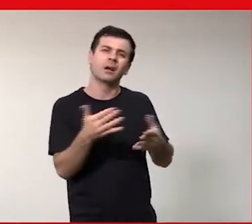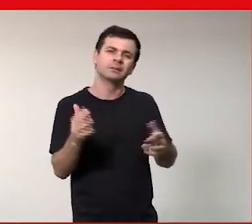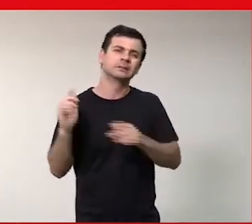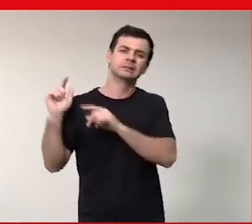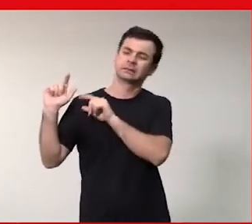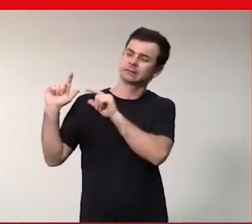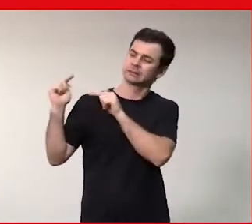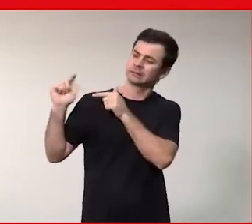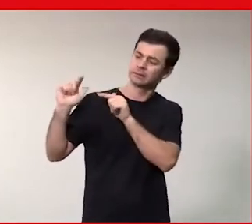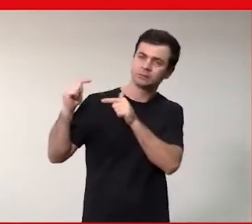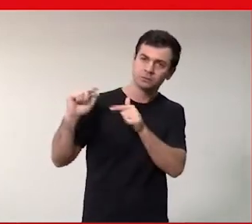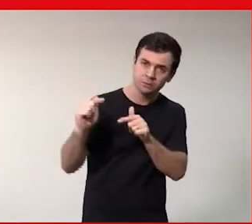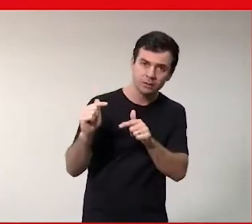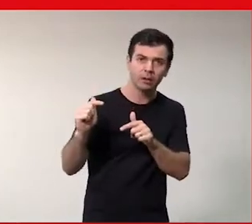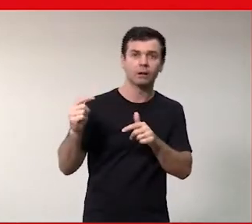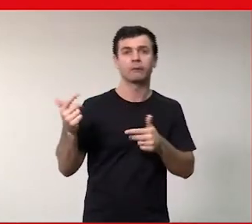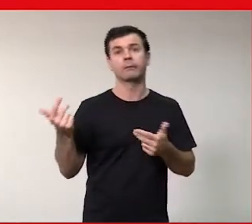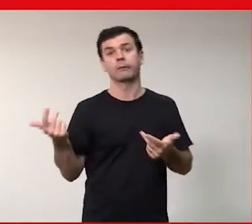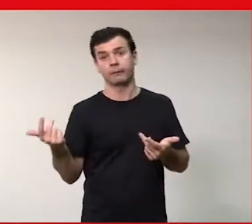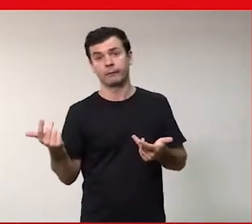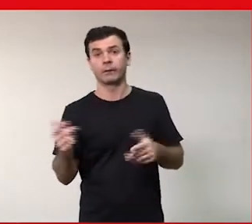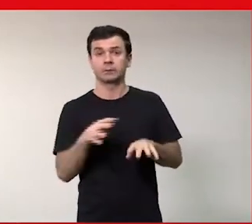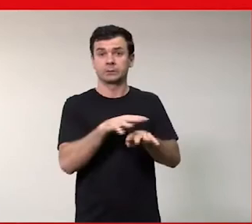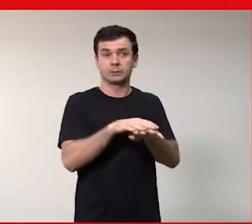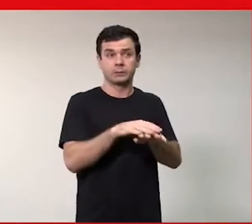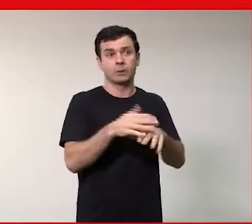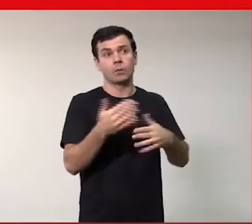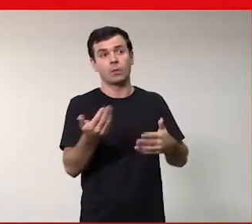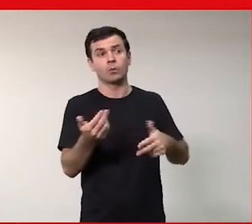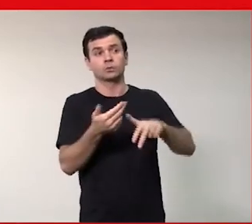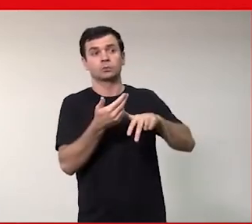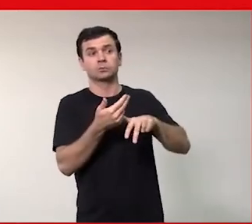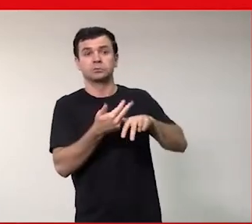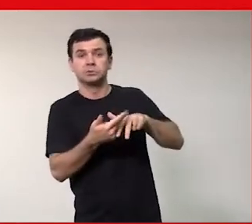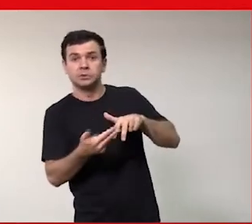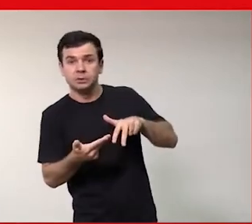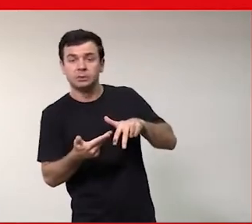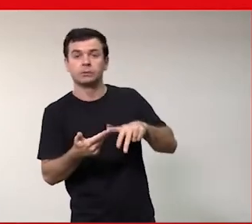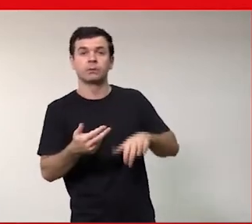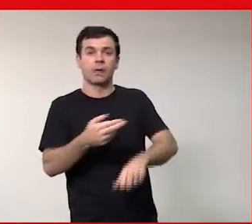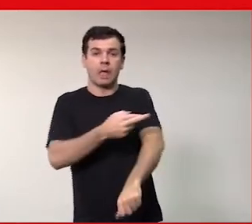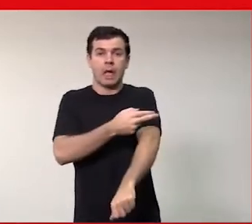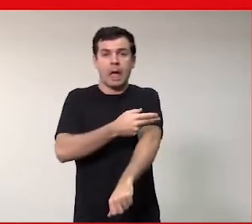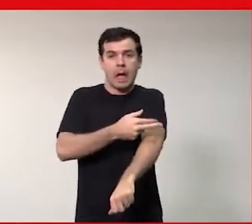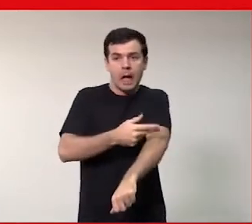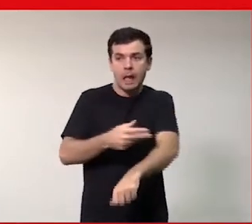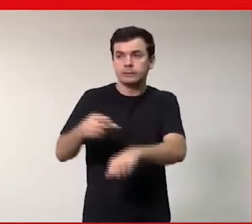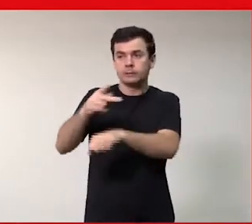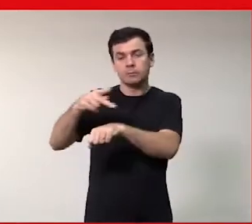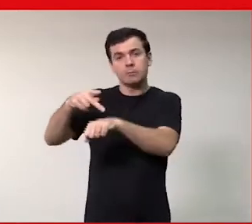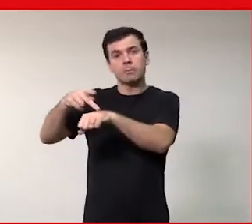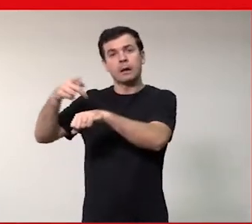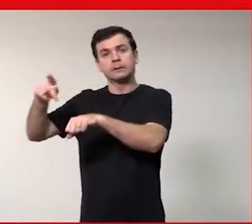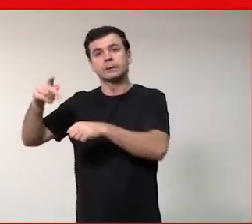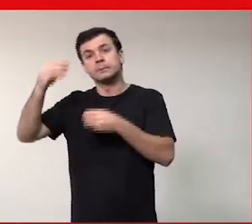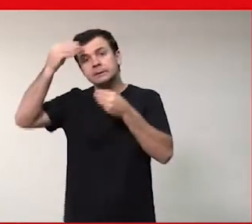inclusão. Gênero, geografia, raça e orientação sexual.